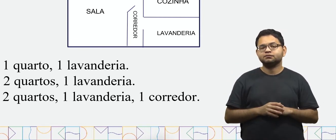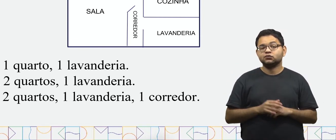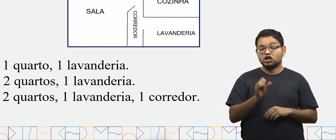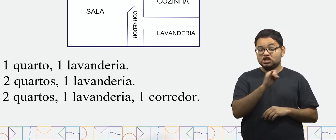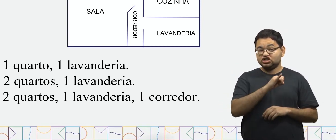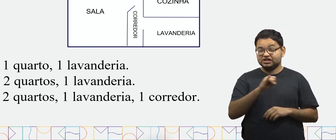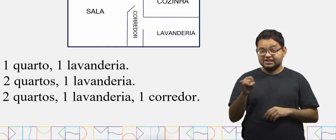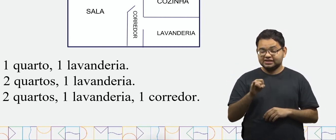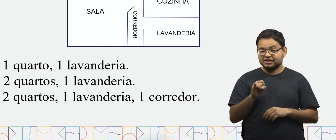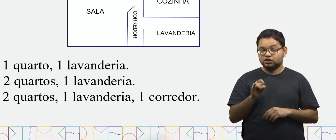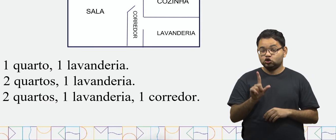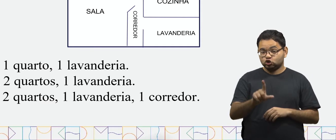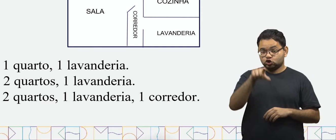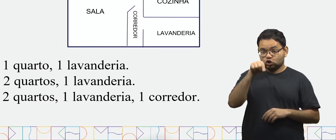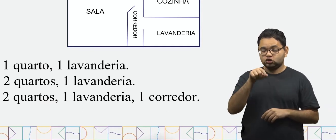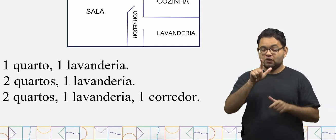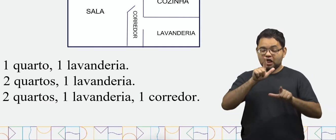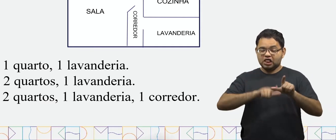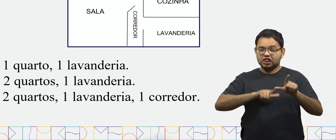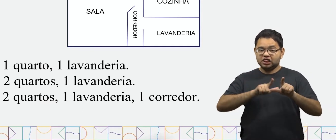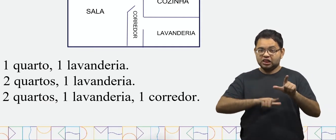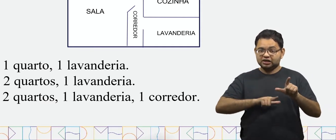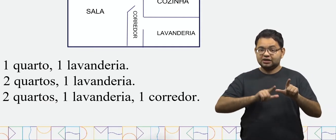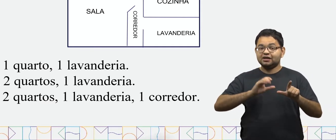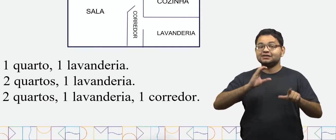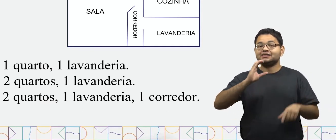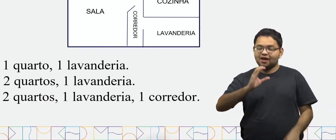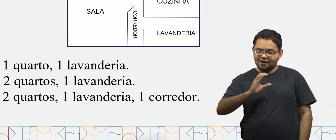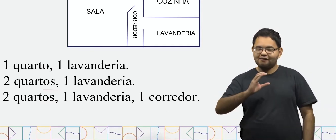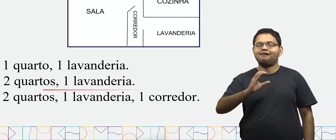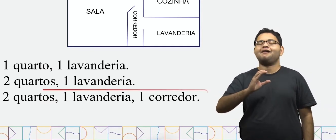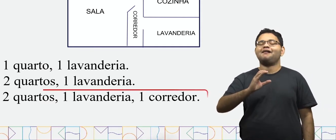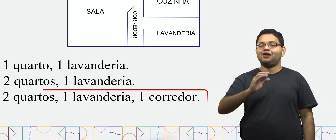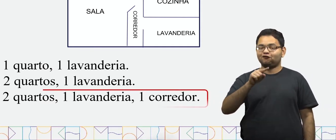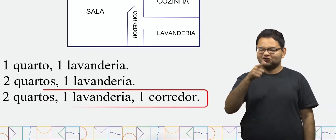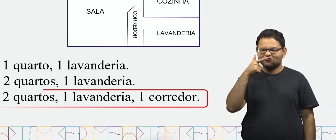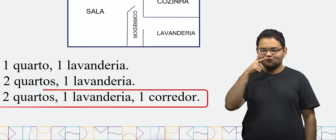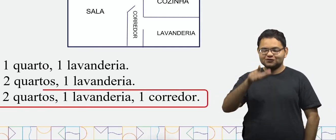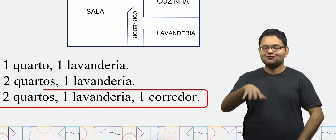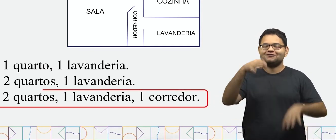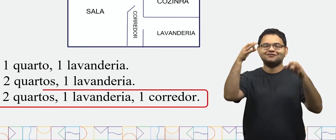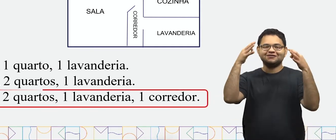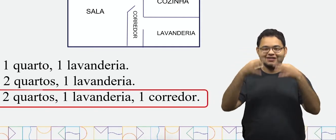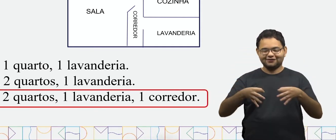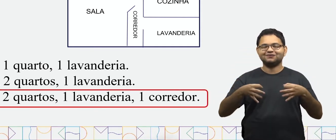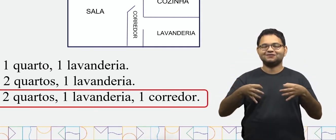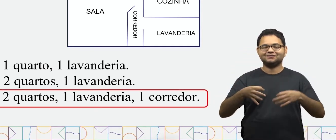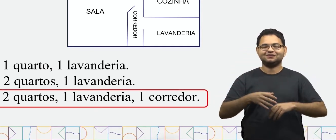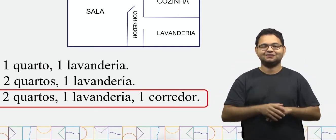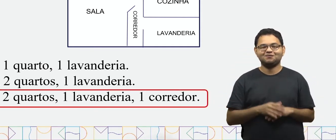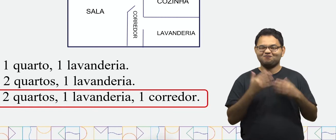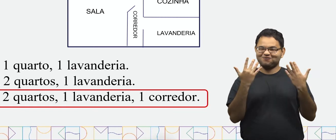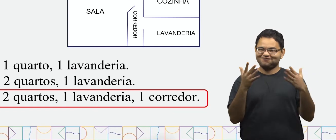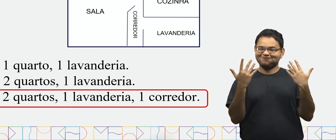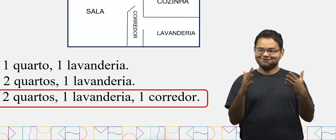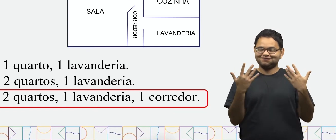C? Se você marcou a letra C, você acertou.